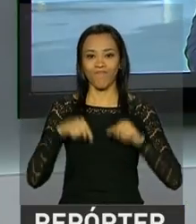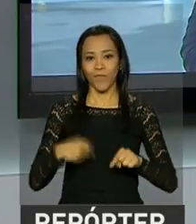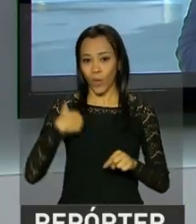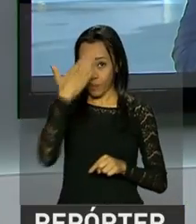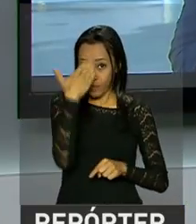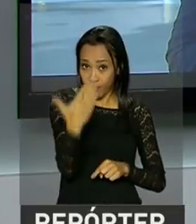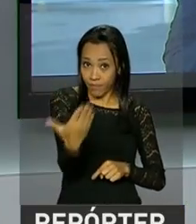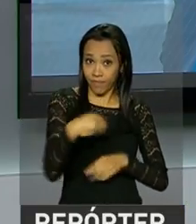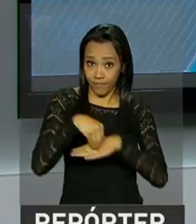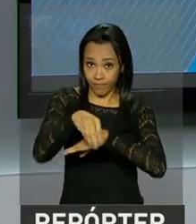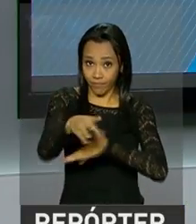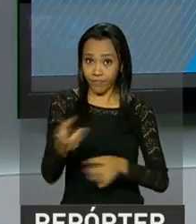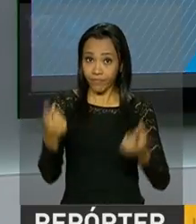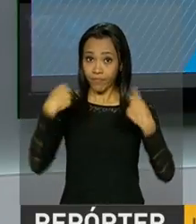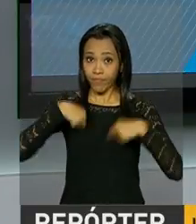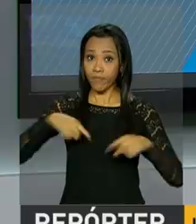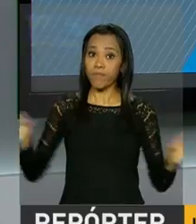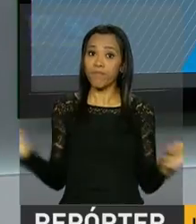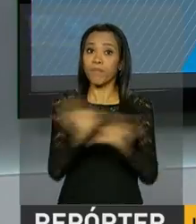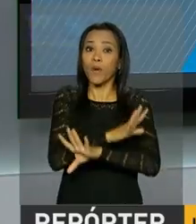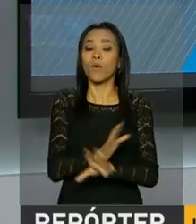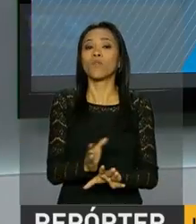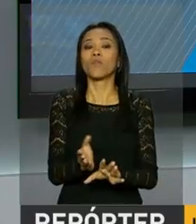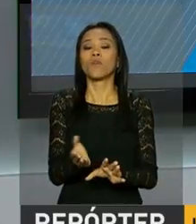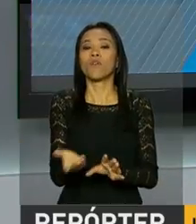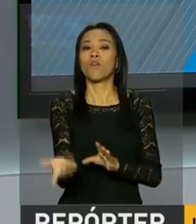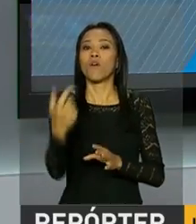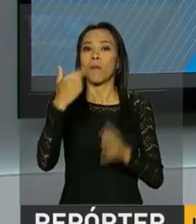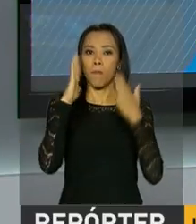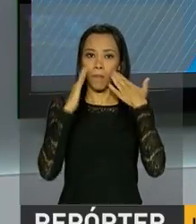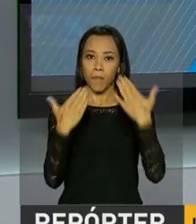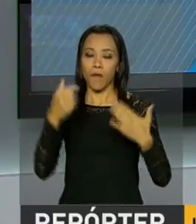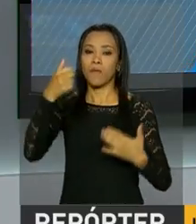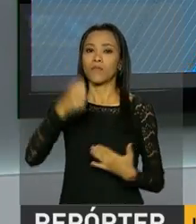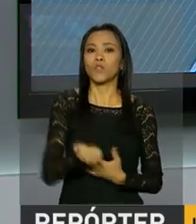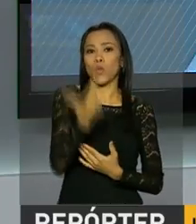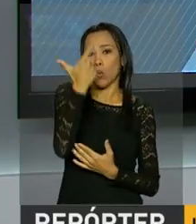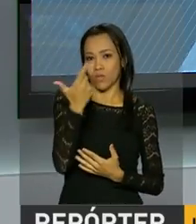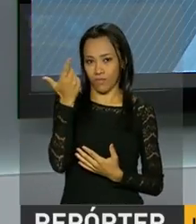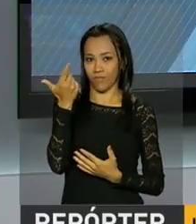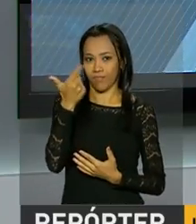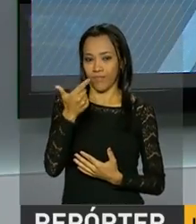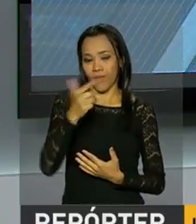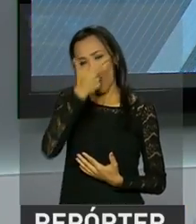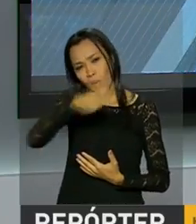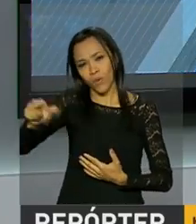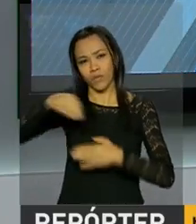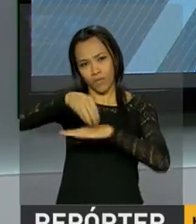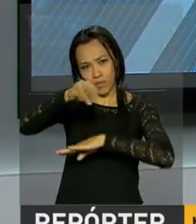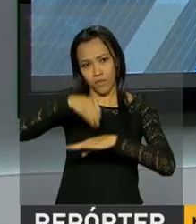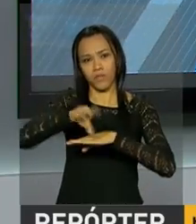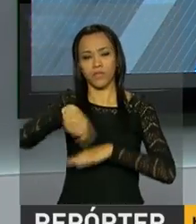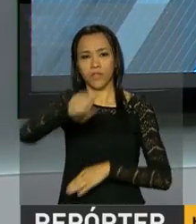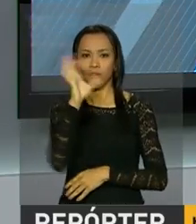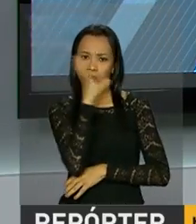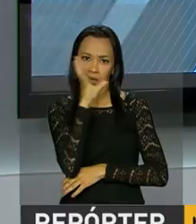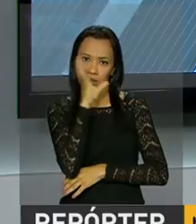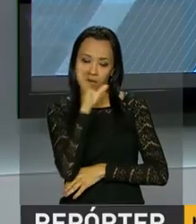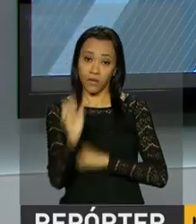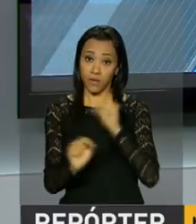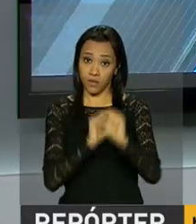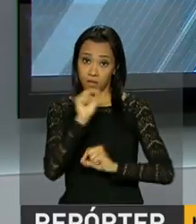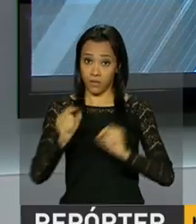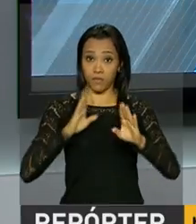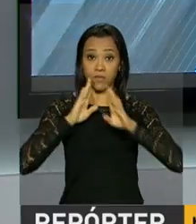informações. Nós ficamos por aqui e voltamos ao meio-dia na próxima edição do Repórter NBR. Outras notícias você acompanha também